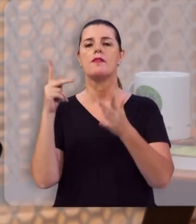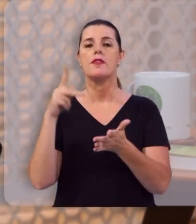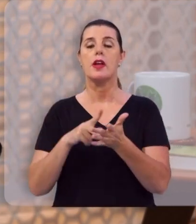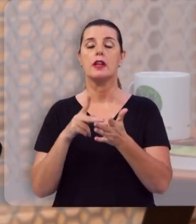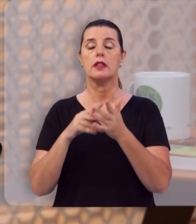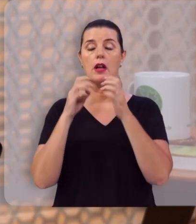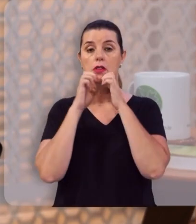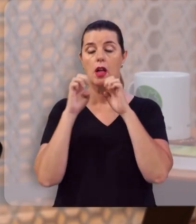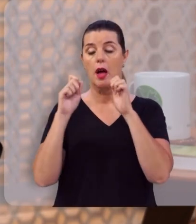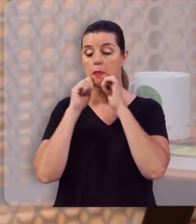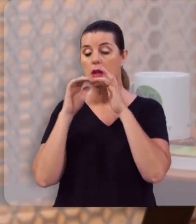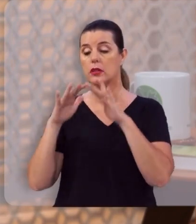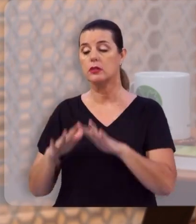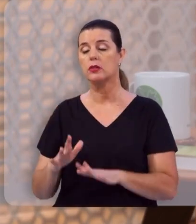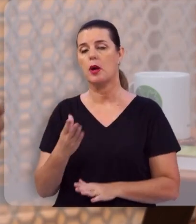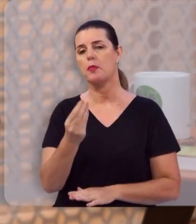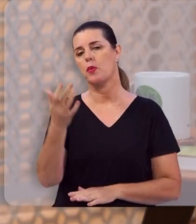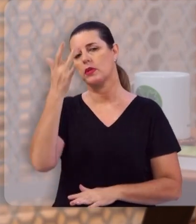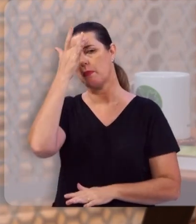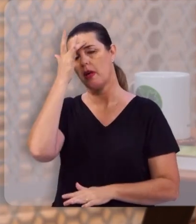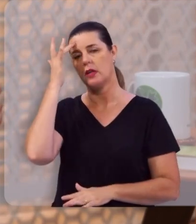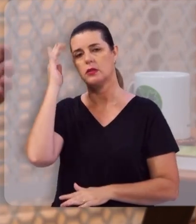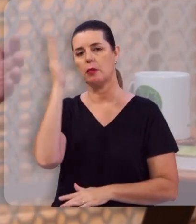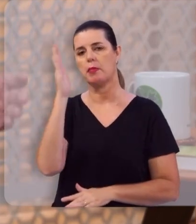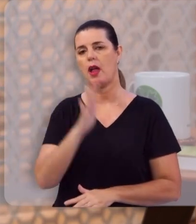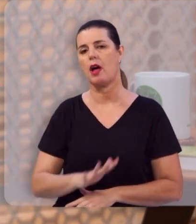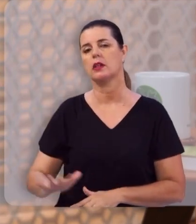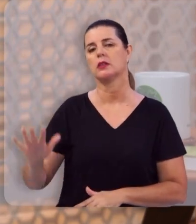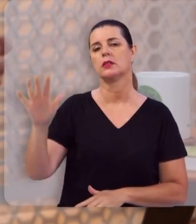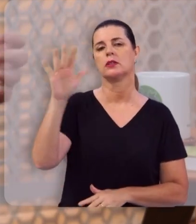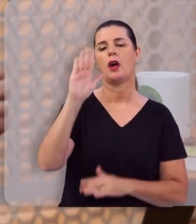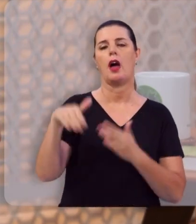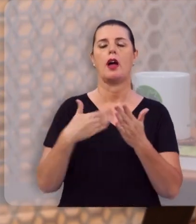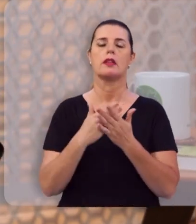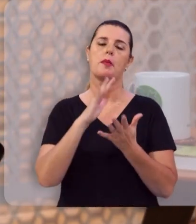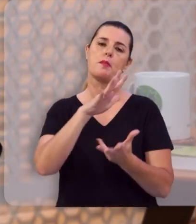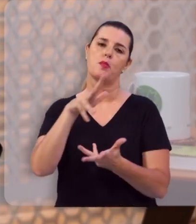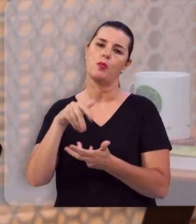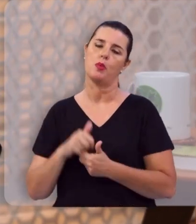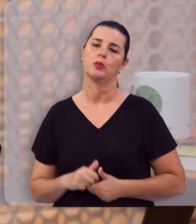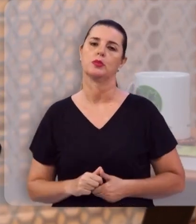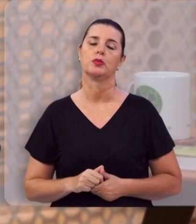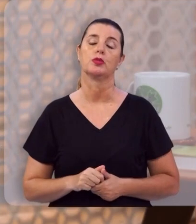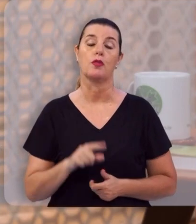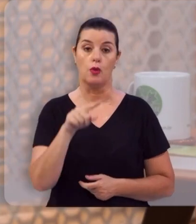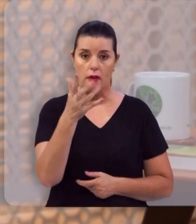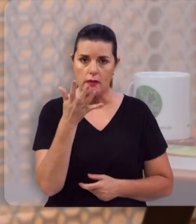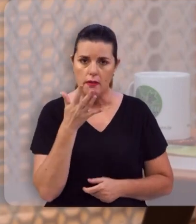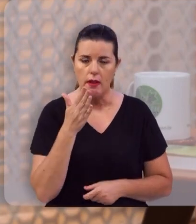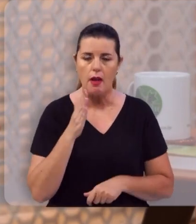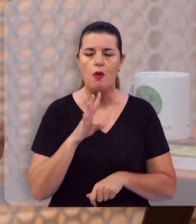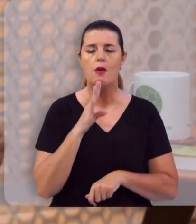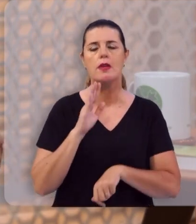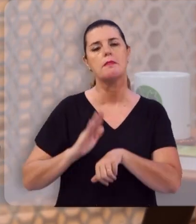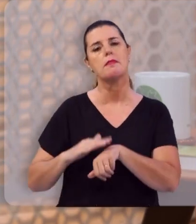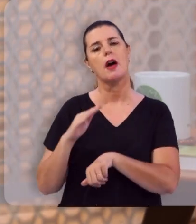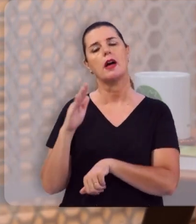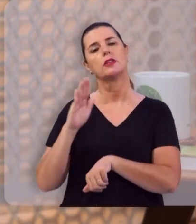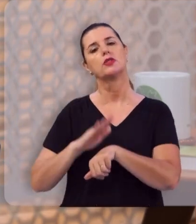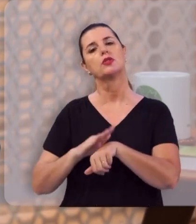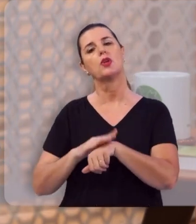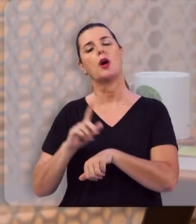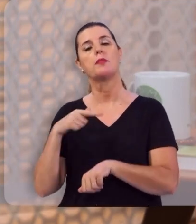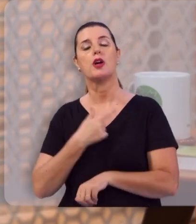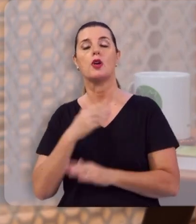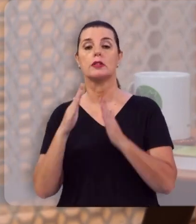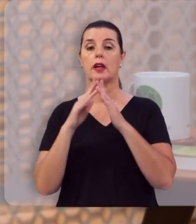Evangelho e abençoando a vida de tantas pessoas do Brasil e mundo afora. Se você quer conhecer um pouquinho mais